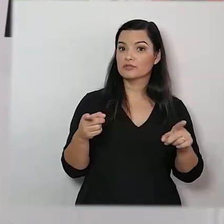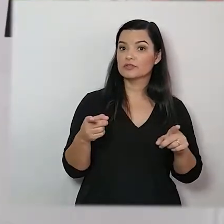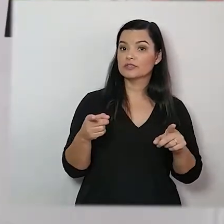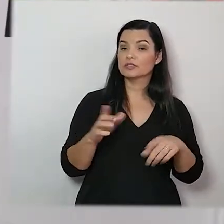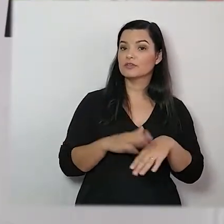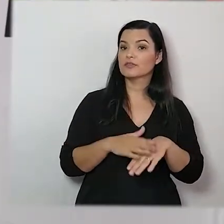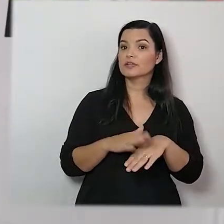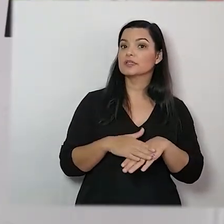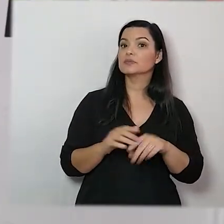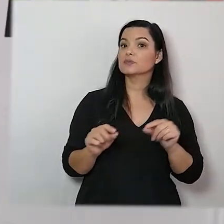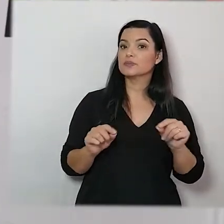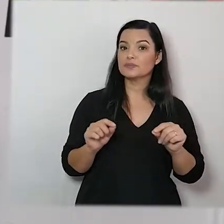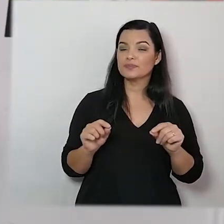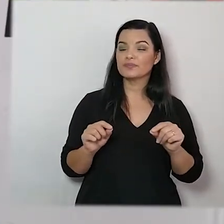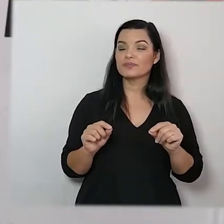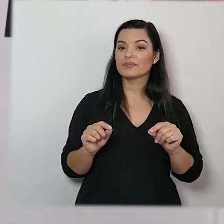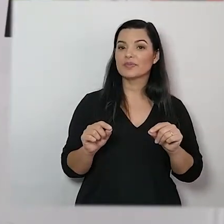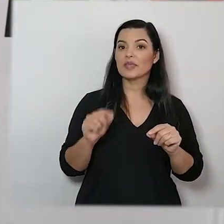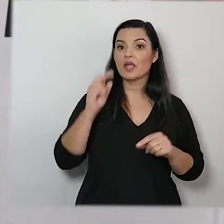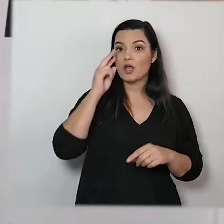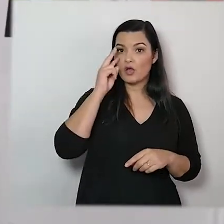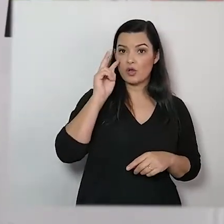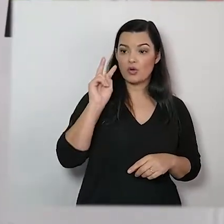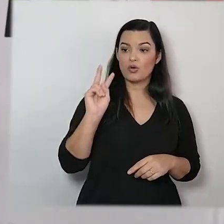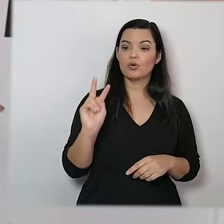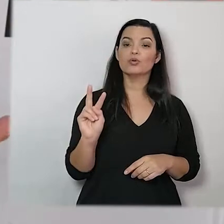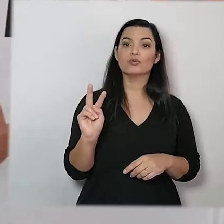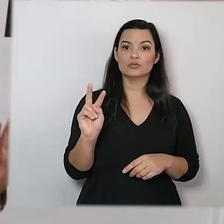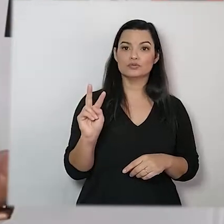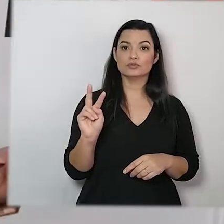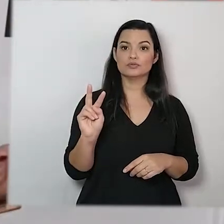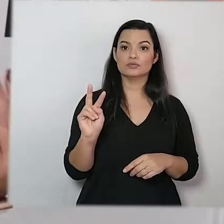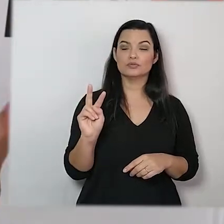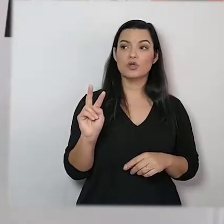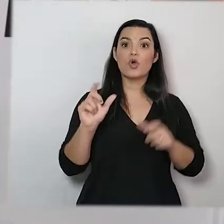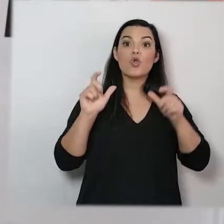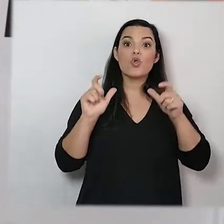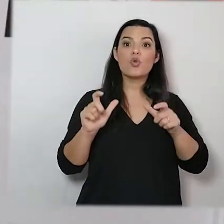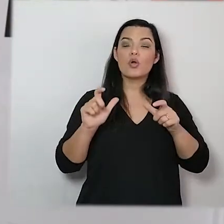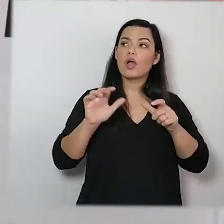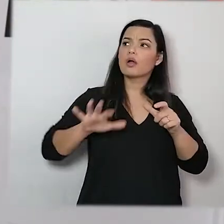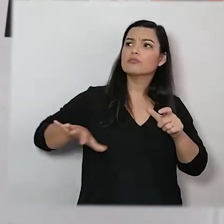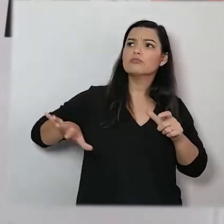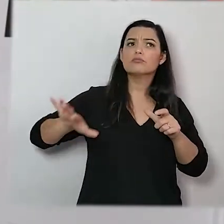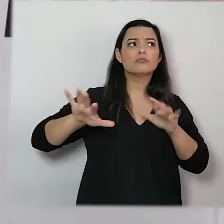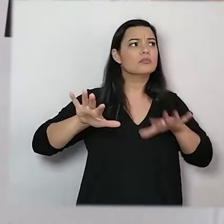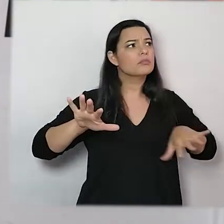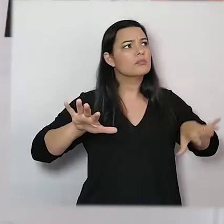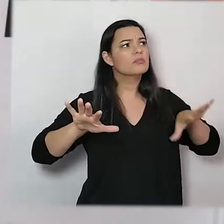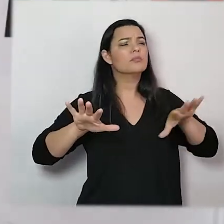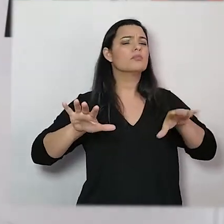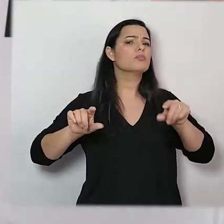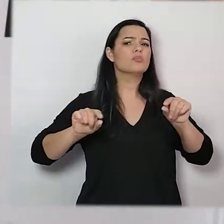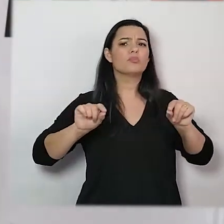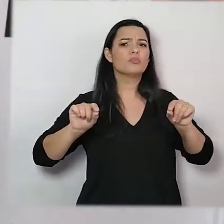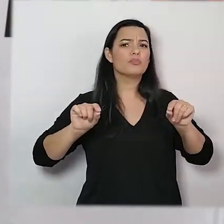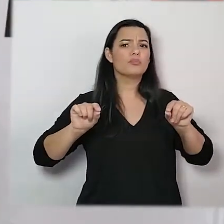vocês façam é olhar para o espaço que vocês estão,